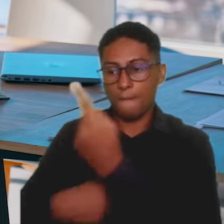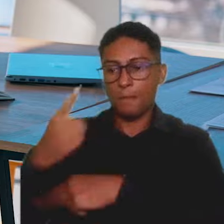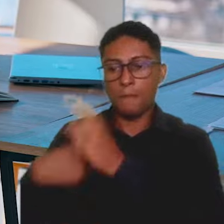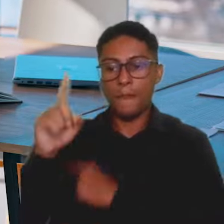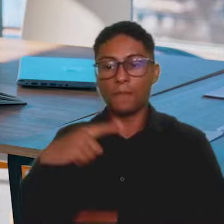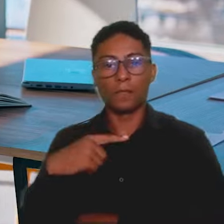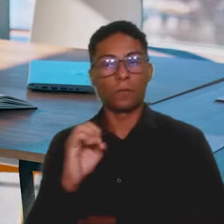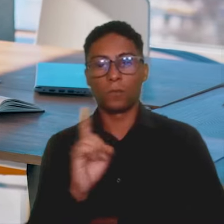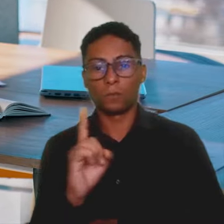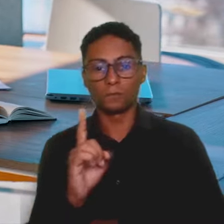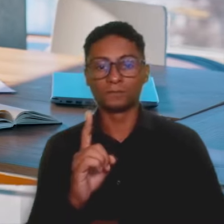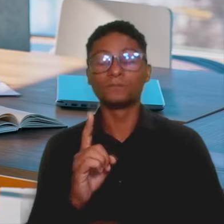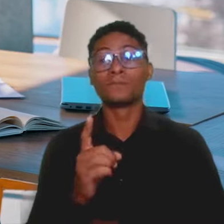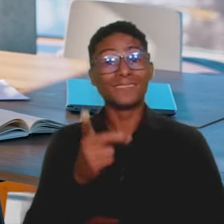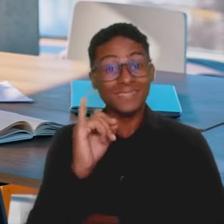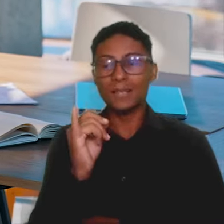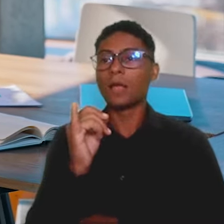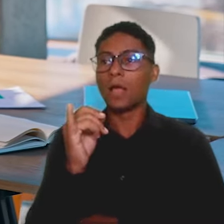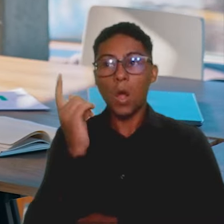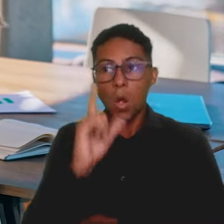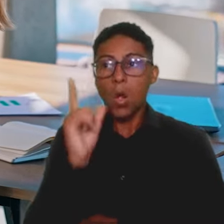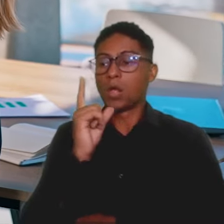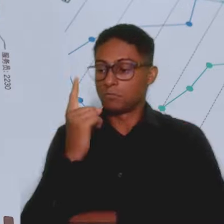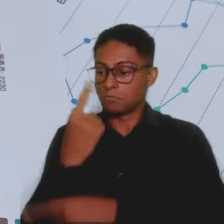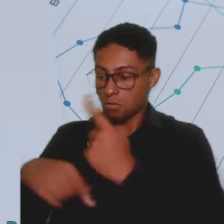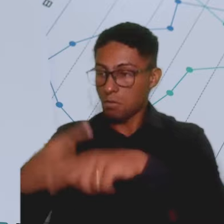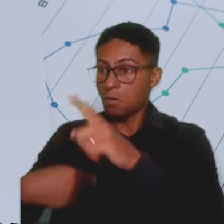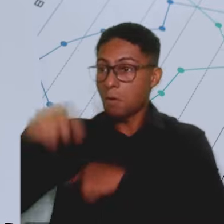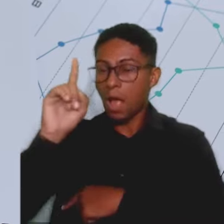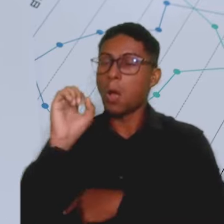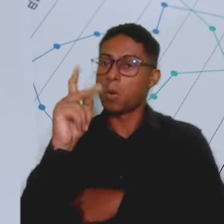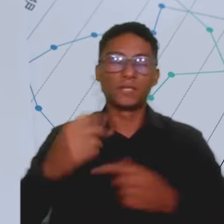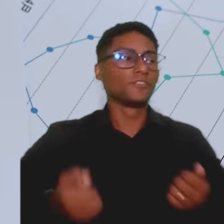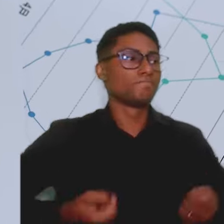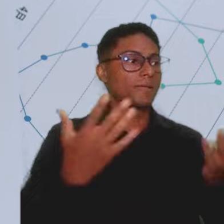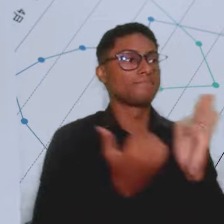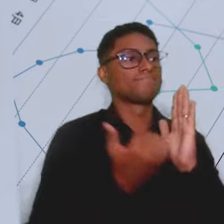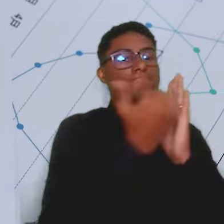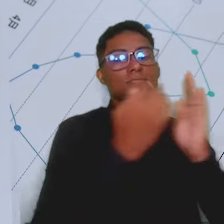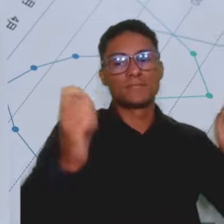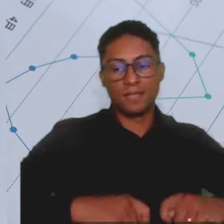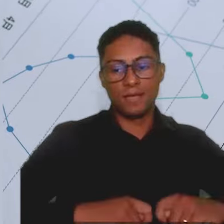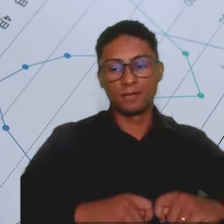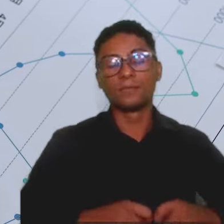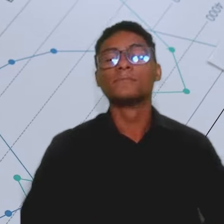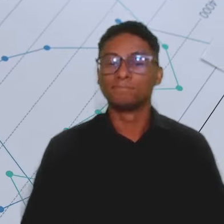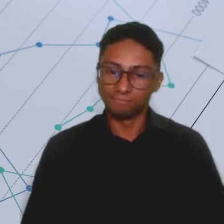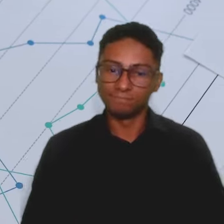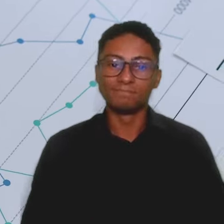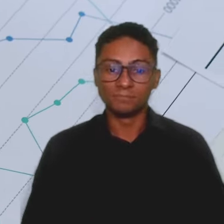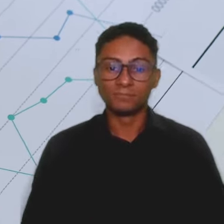para poder levar em consideração esse aumento também das minhas despesas. E aí, sim, eu começo a ter uma